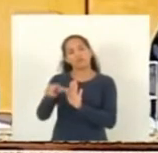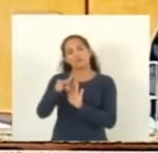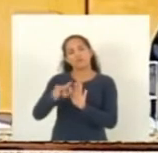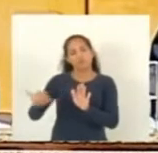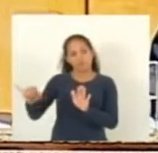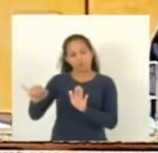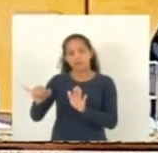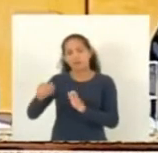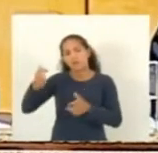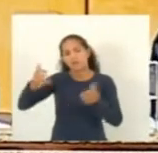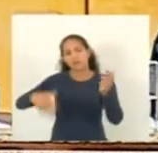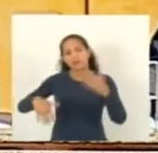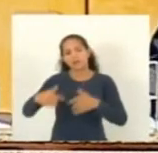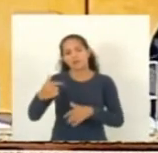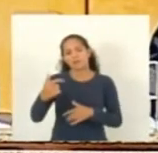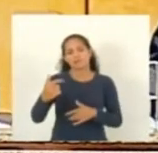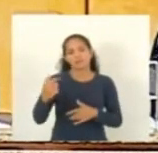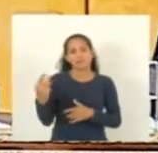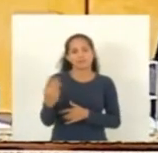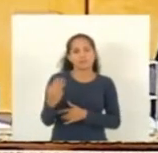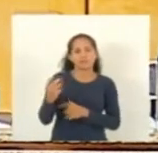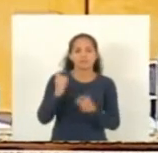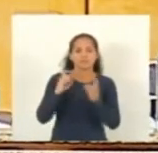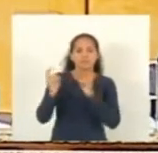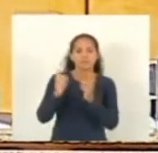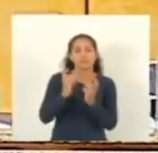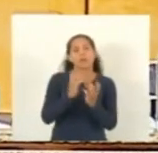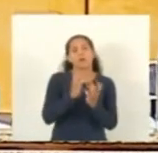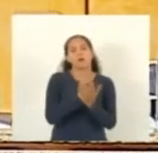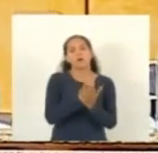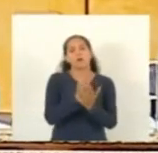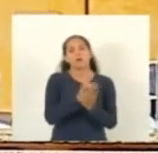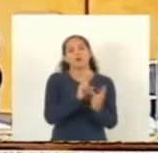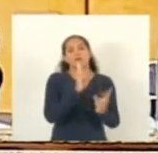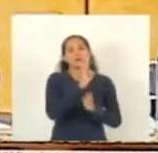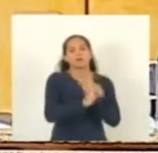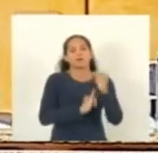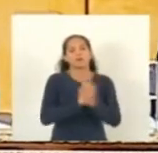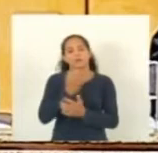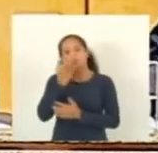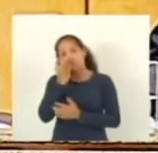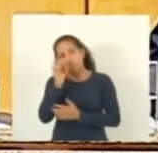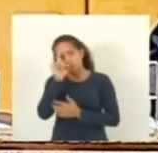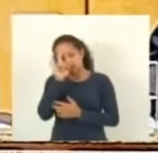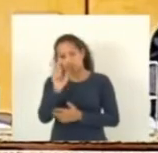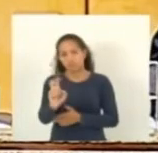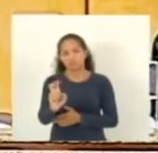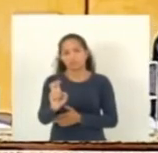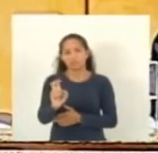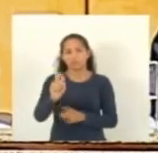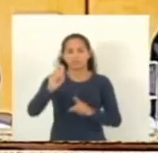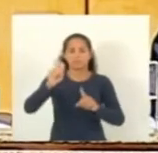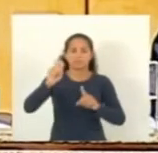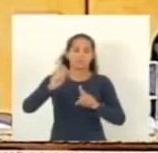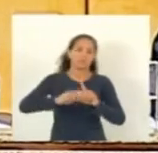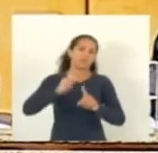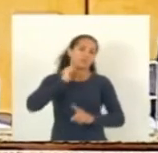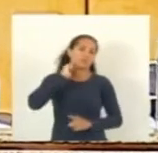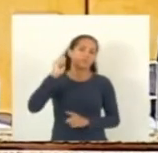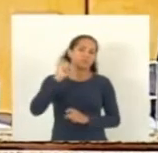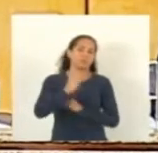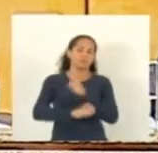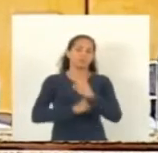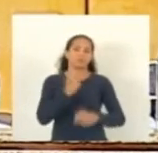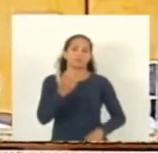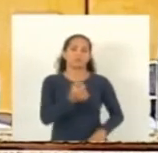23ª sessão ordinária híbrida virtual e presencial do dia 5 do 4 de 2022 prazo